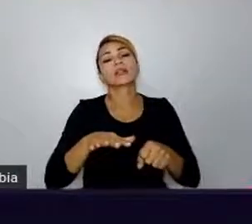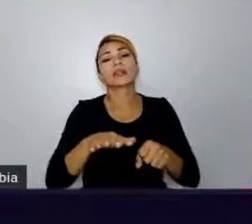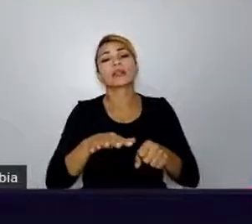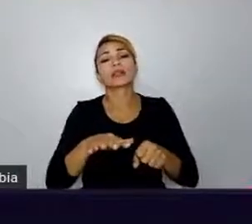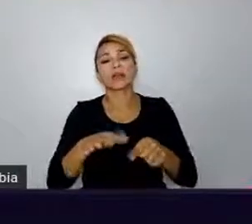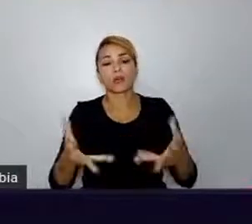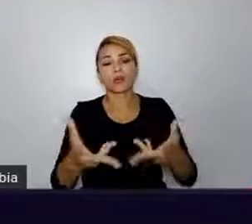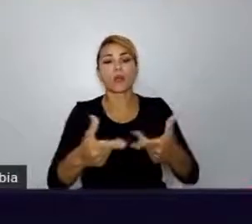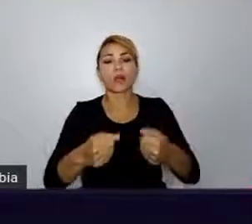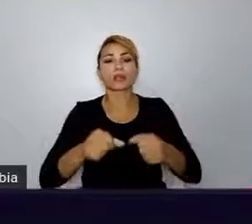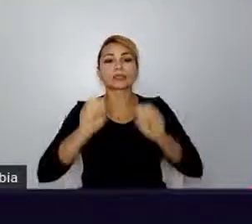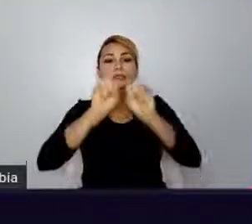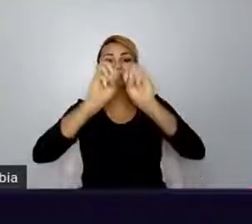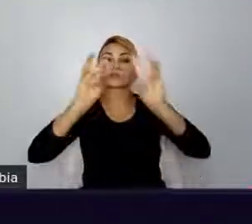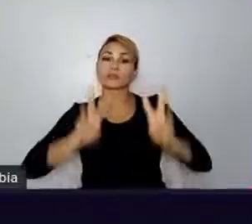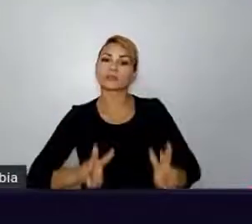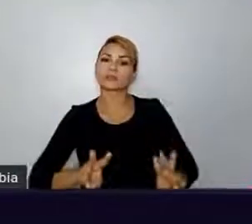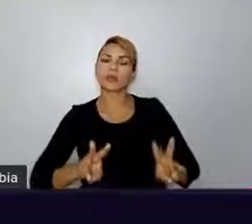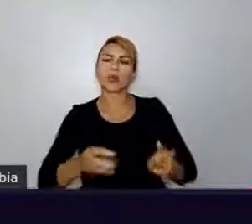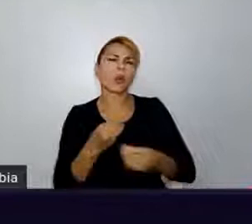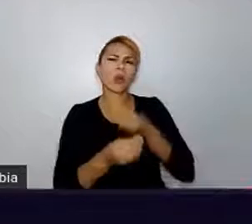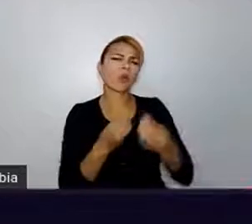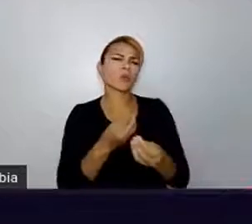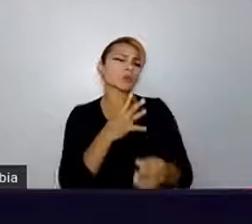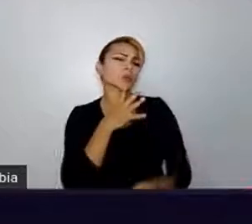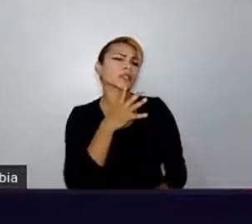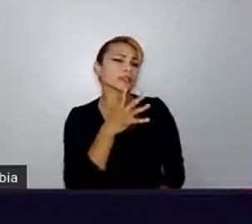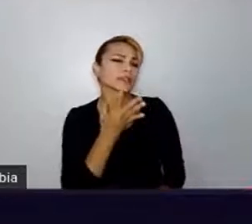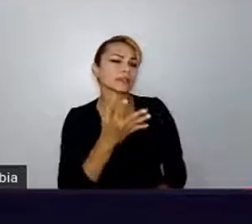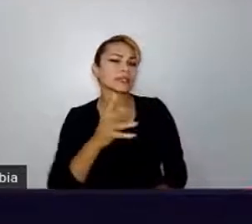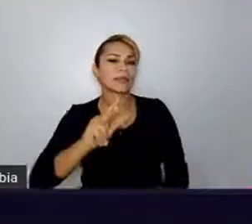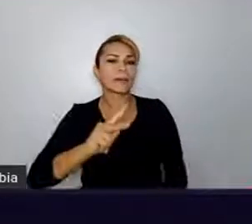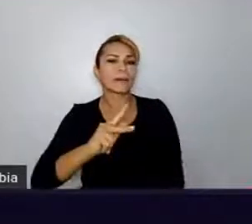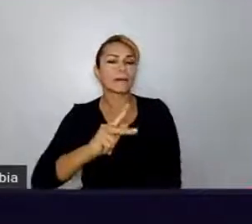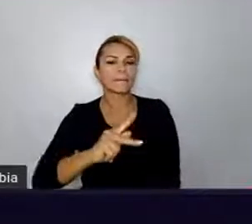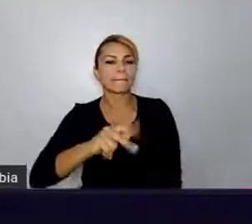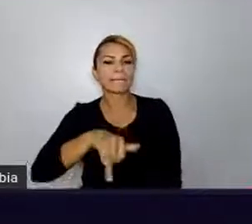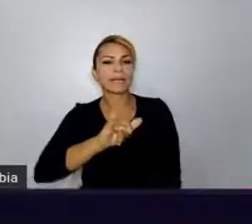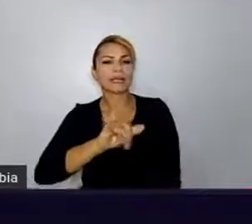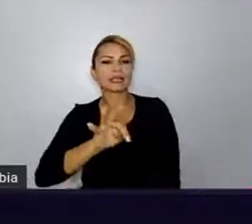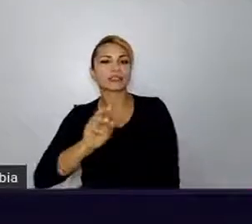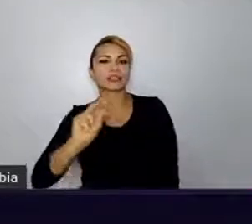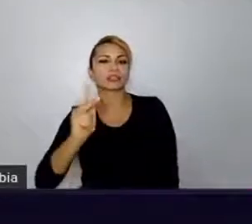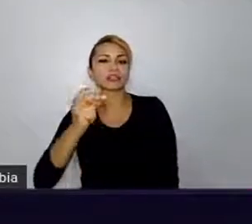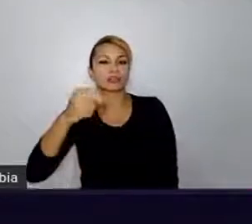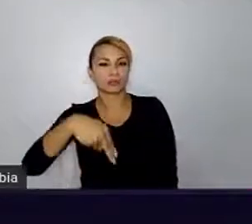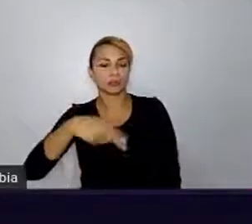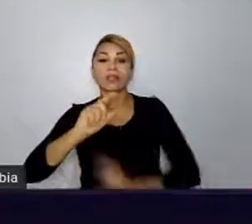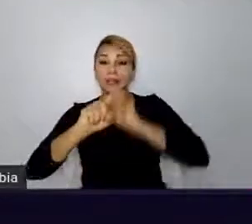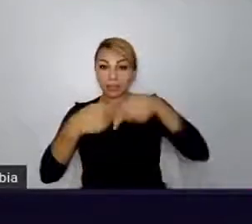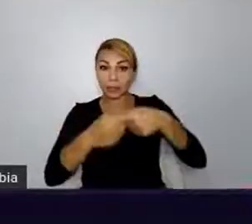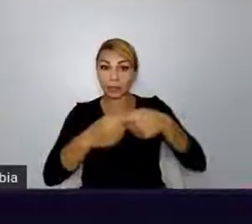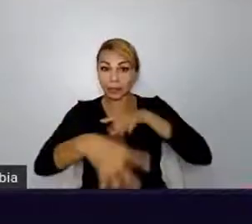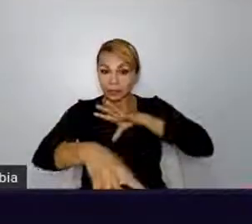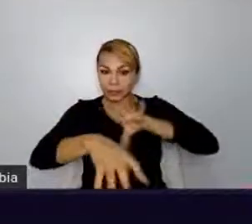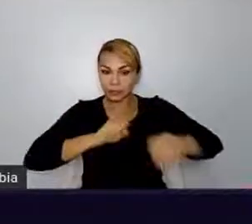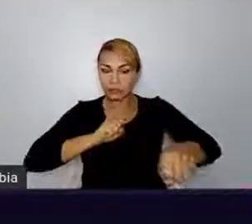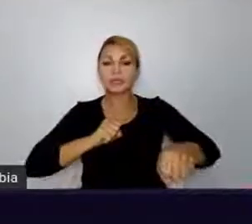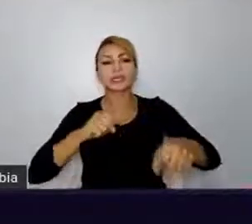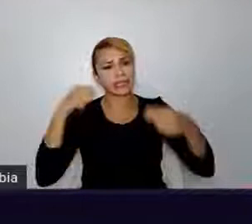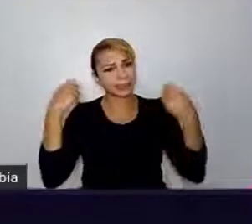E como é que eu conheci Python, né? Na verdade, depois que eu me formei, eu resolvi que eu precisava aprofundar meus